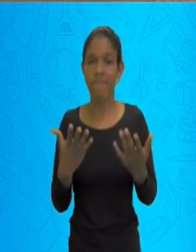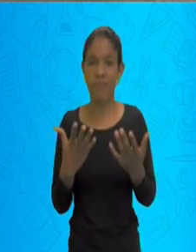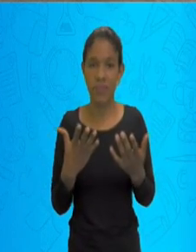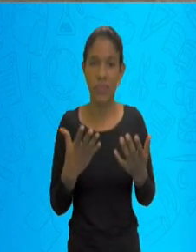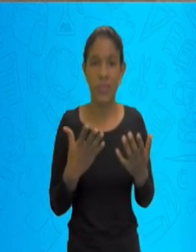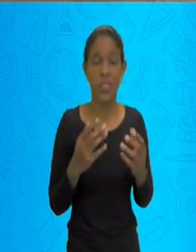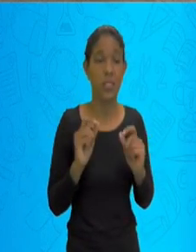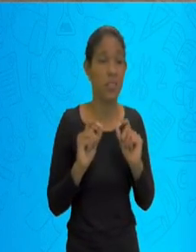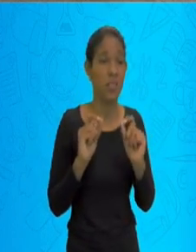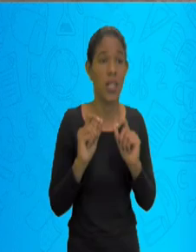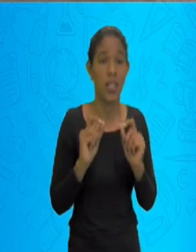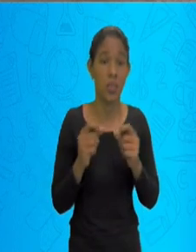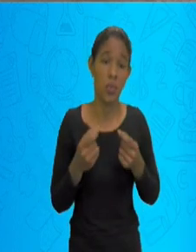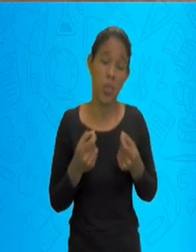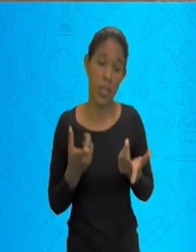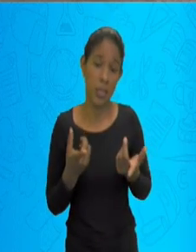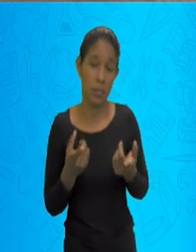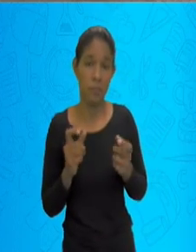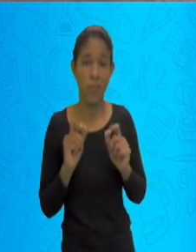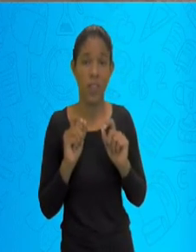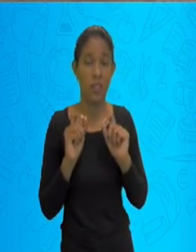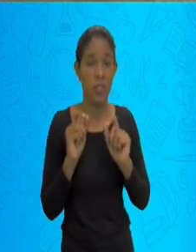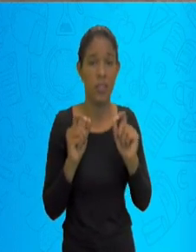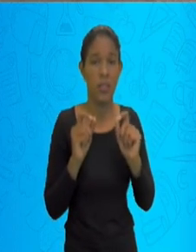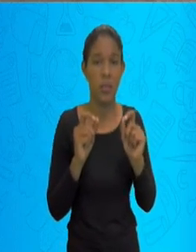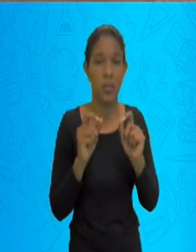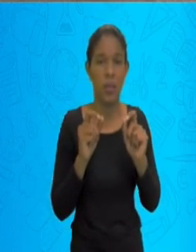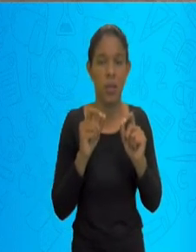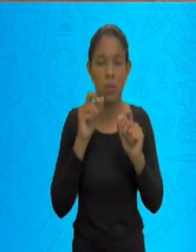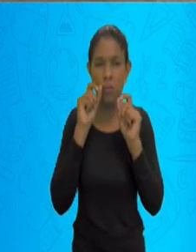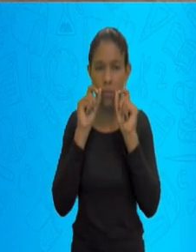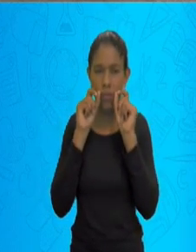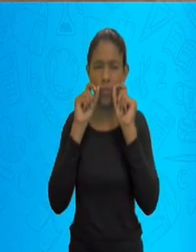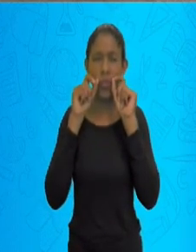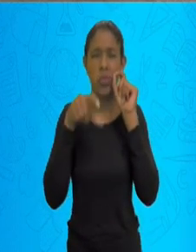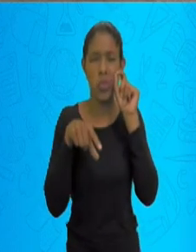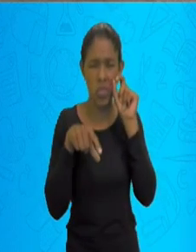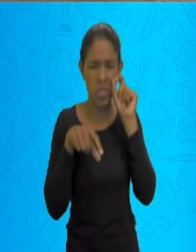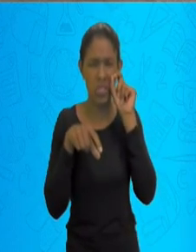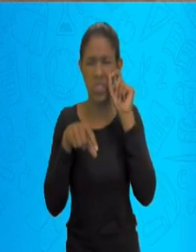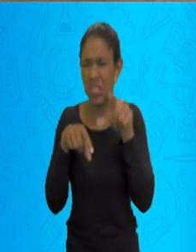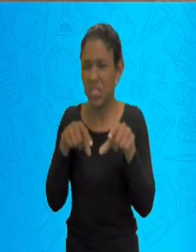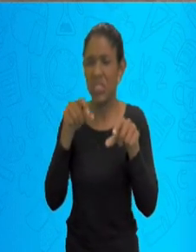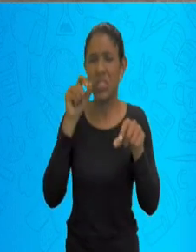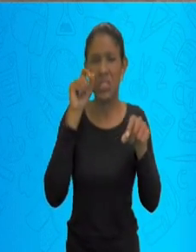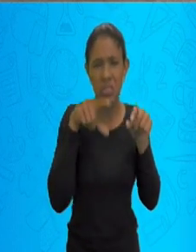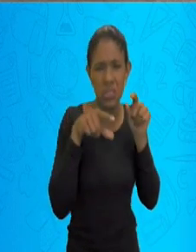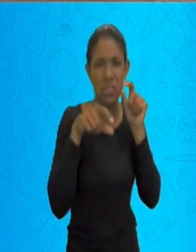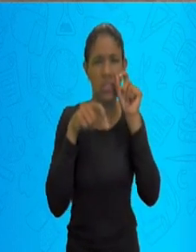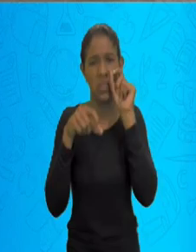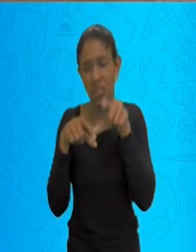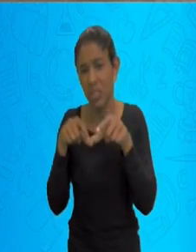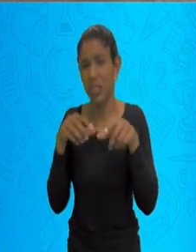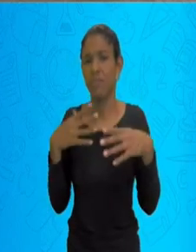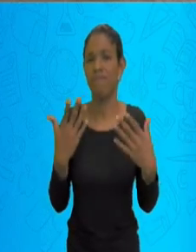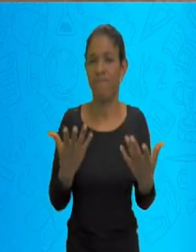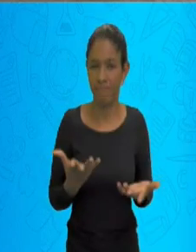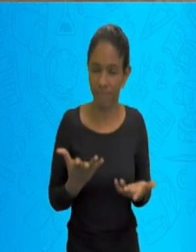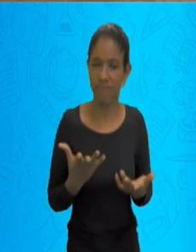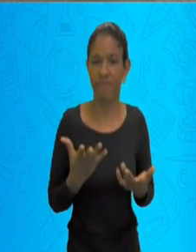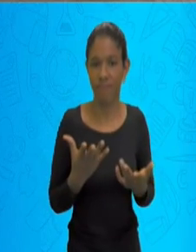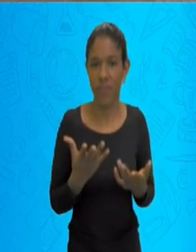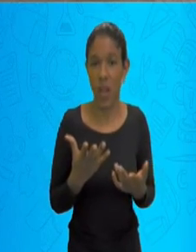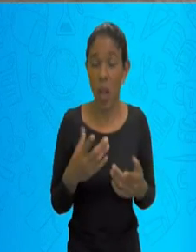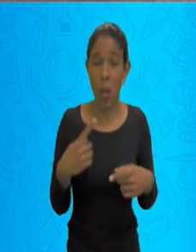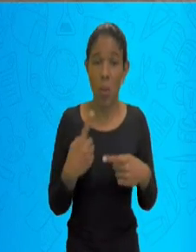com que eu exponha essa necessidade de espirrar, de colocar para fora aquilo que está